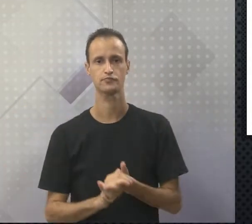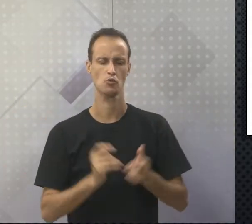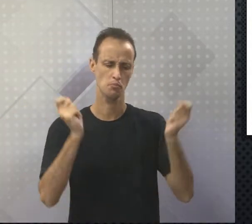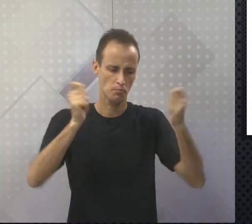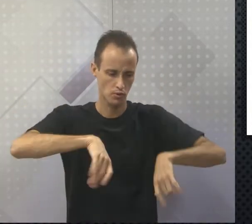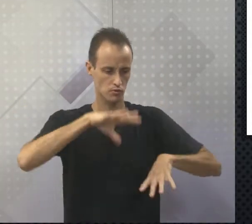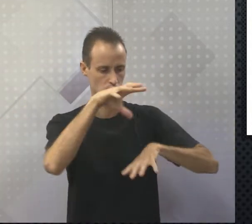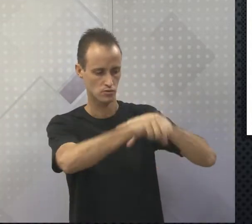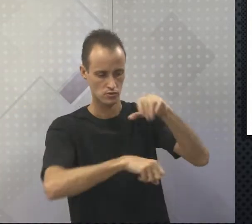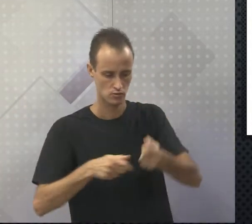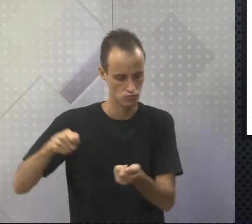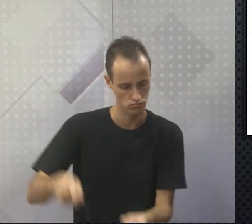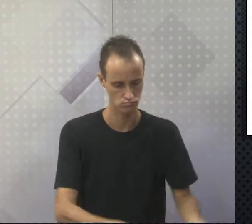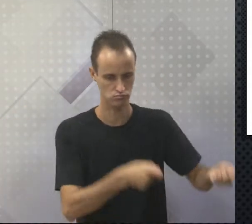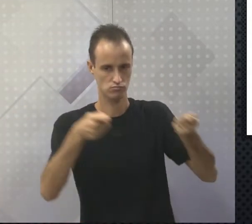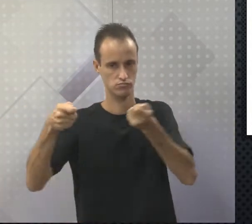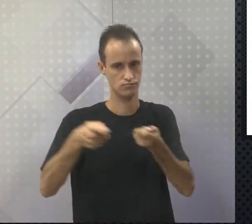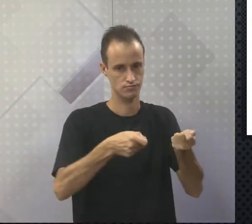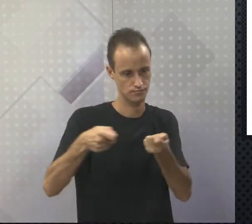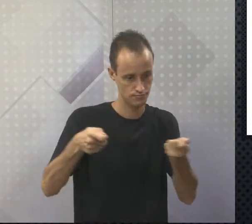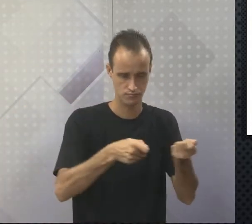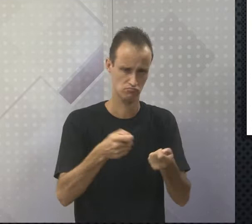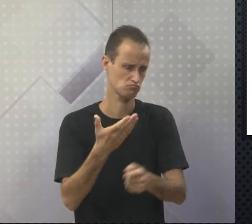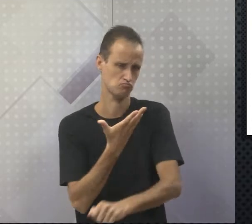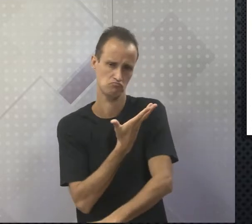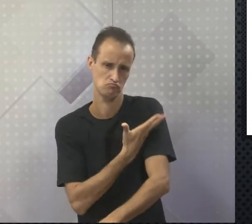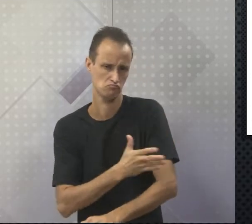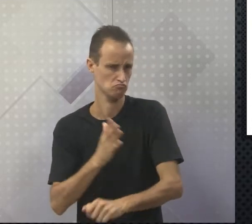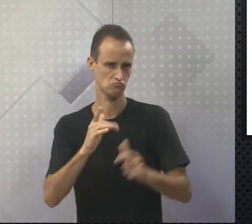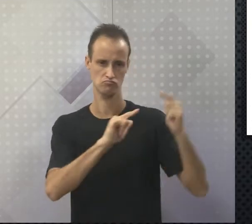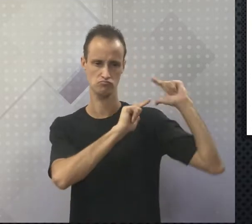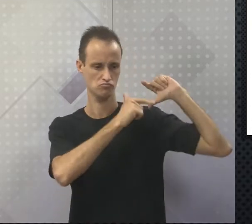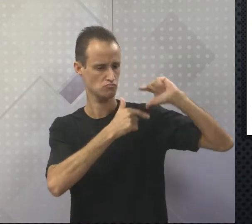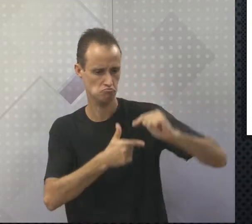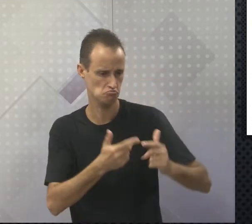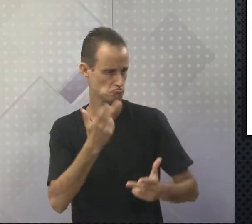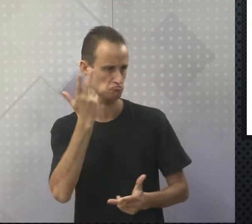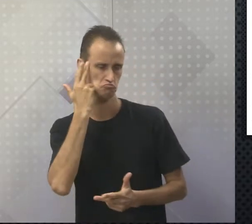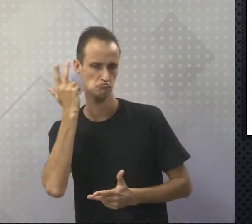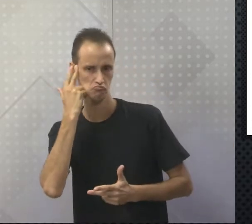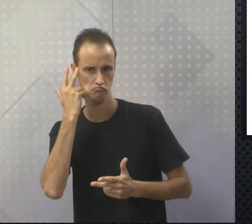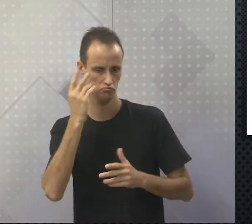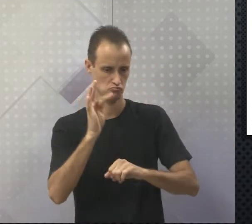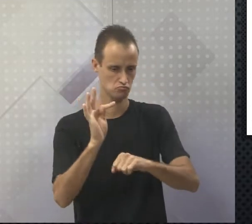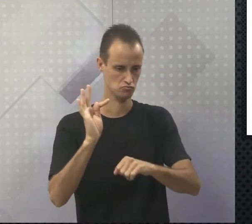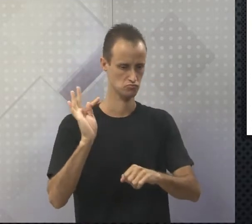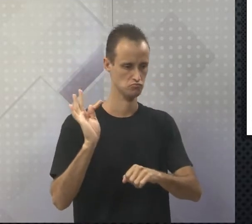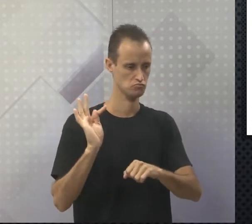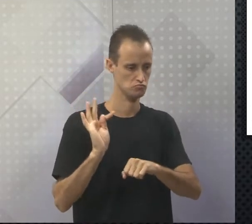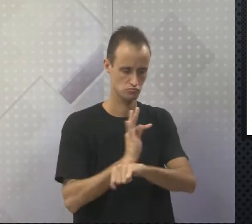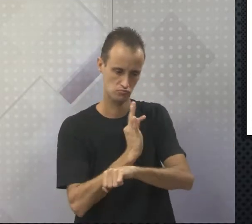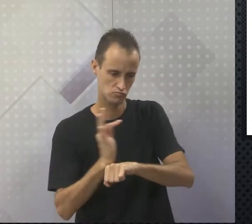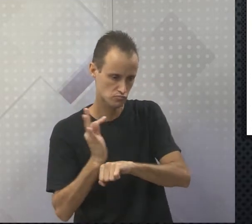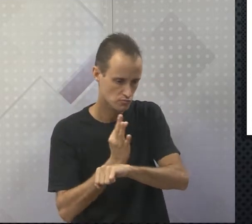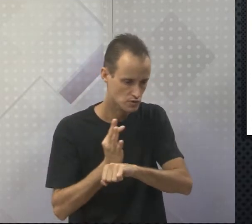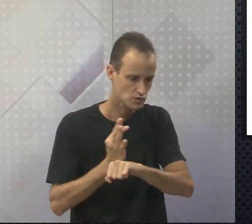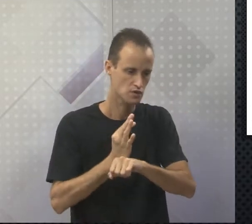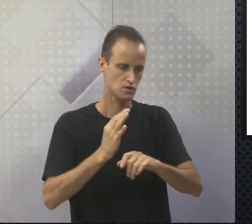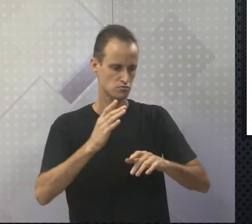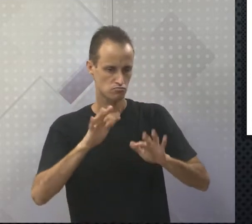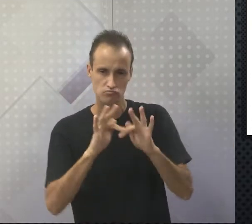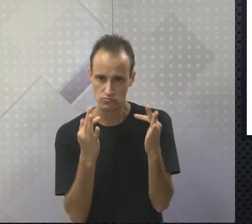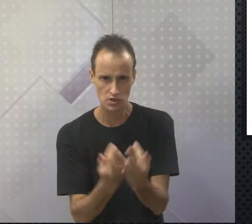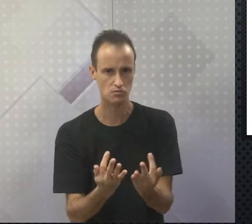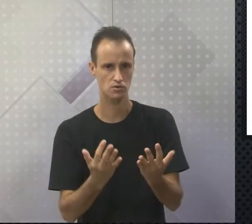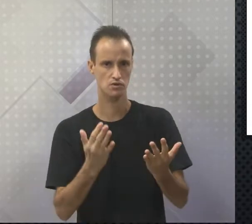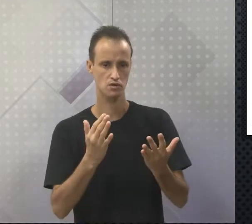realizado por garimpeiros, de maneira tradicional, utilizando tecnas simples, ou por grandes empresas extrativas, como emprego de